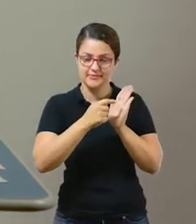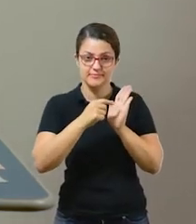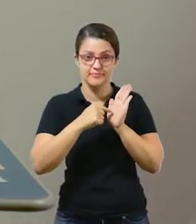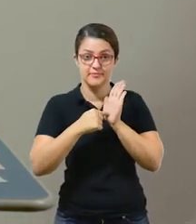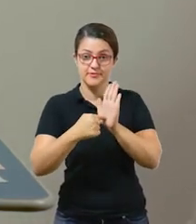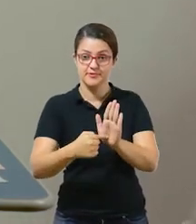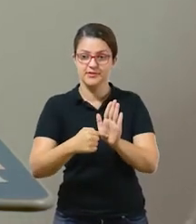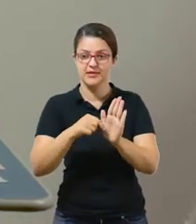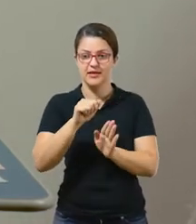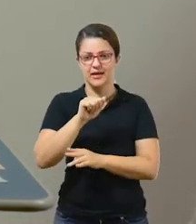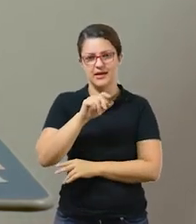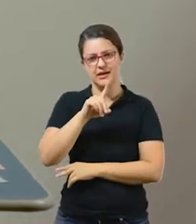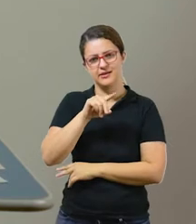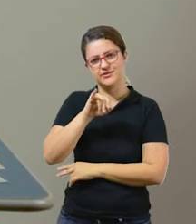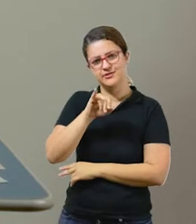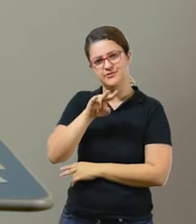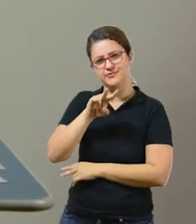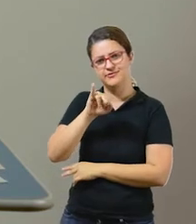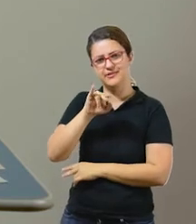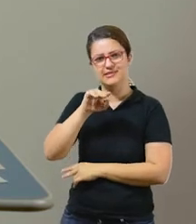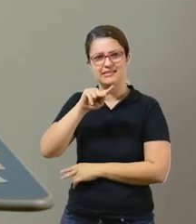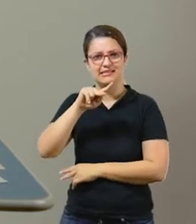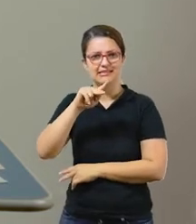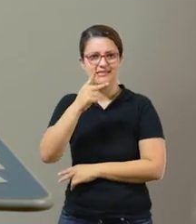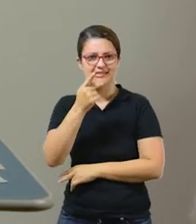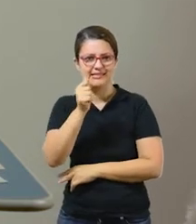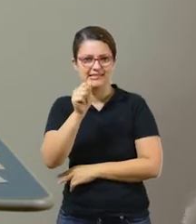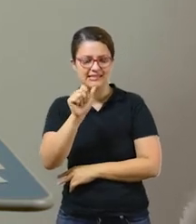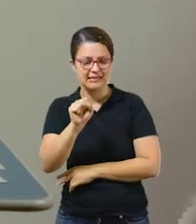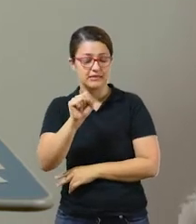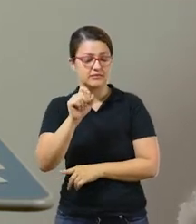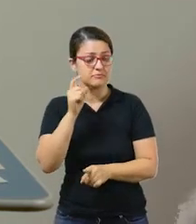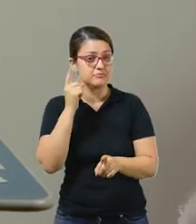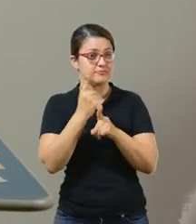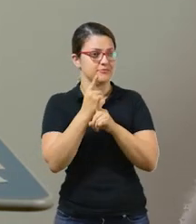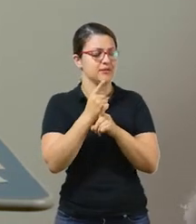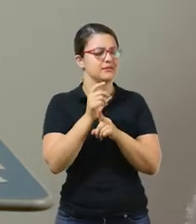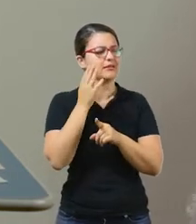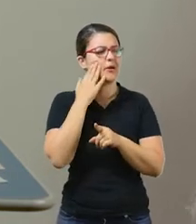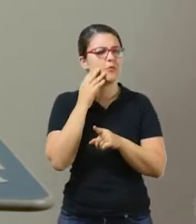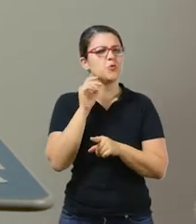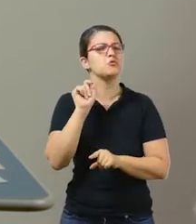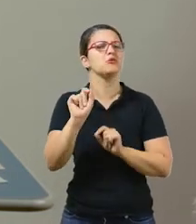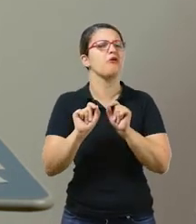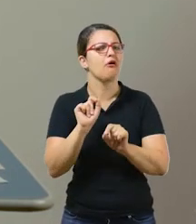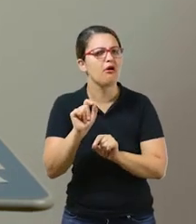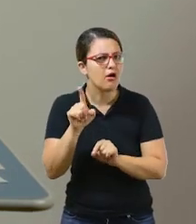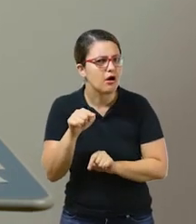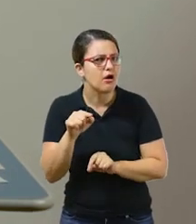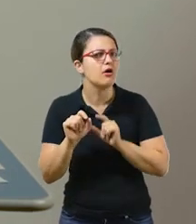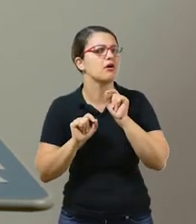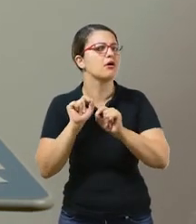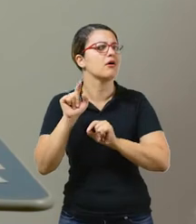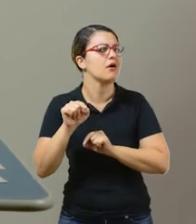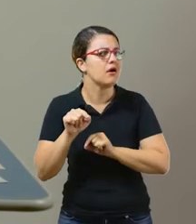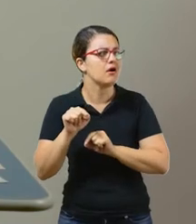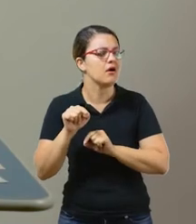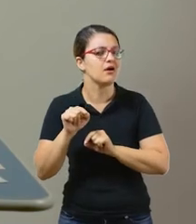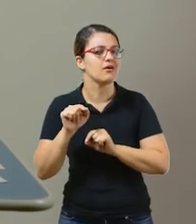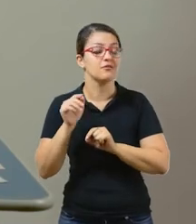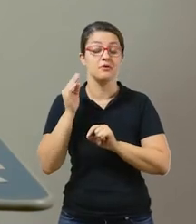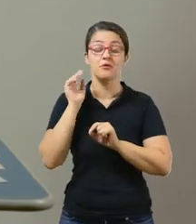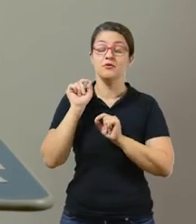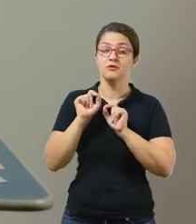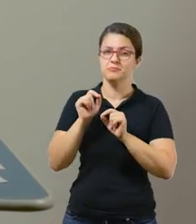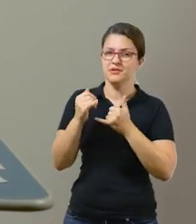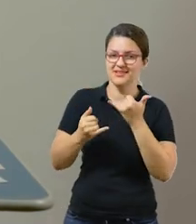hoje adivinhas, que são as adivinhações ou aquela brincadeira de o que é, o que é. E é muito interessante porque é um